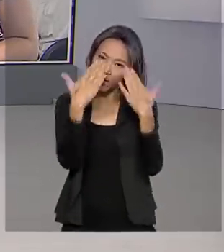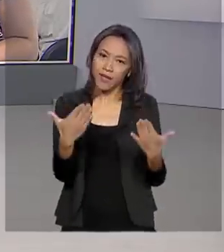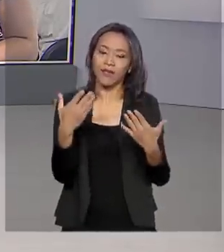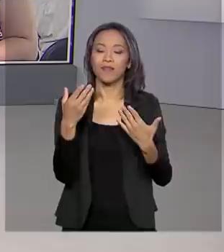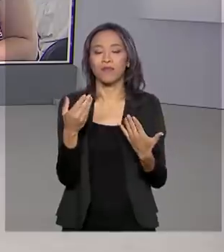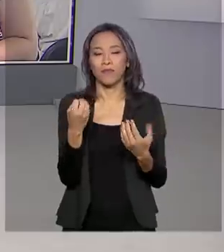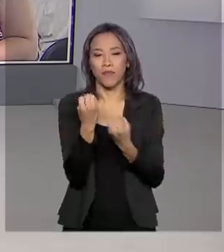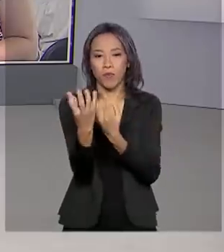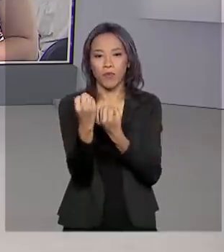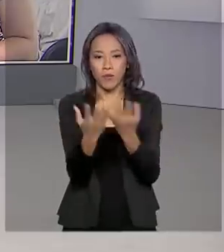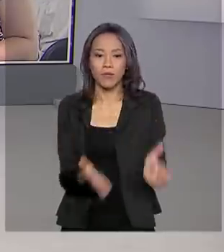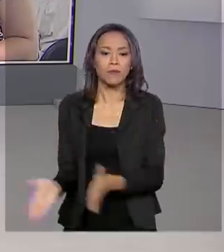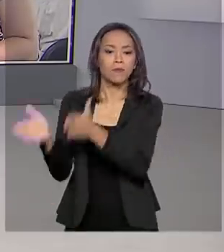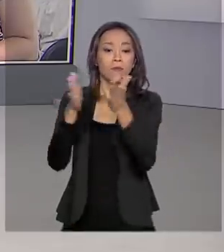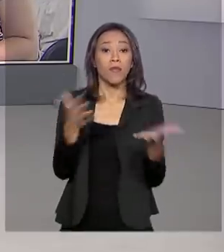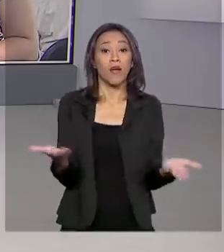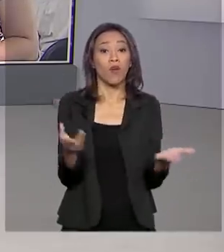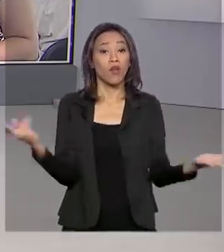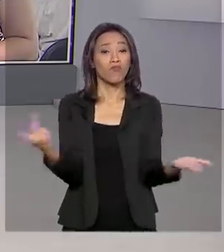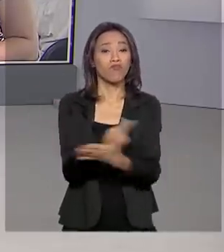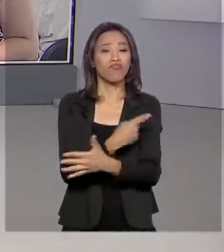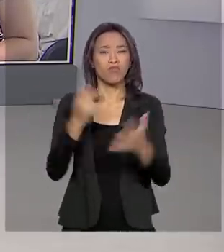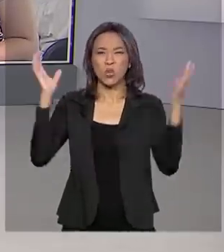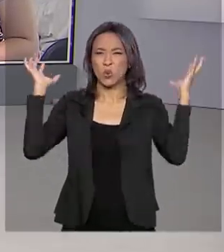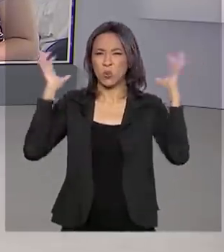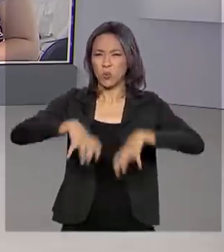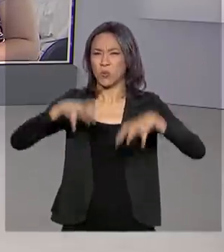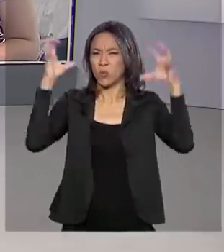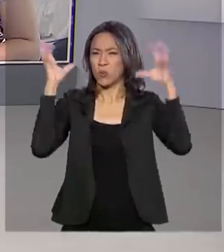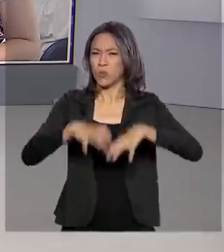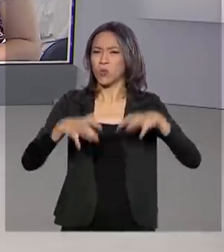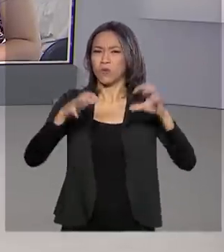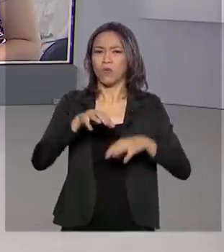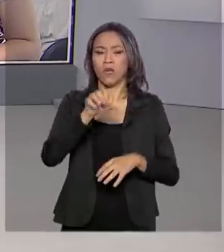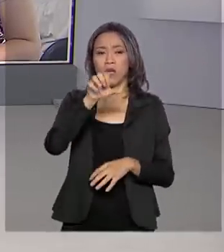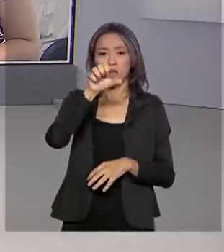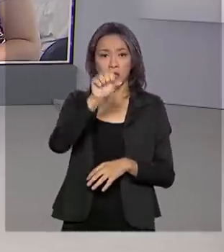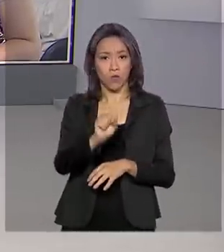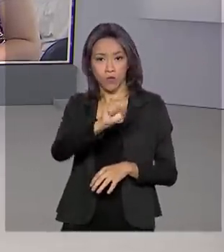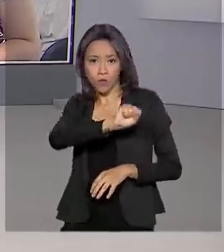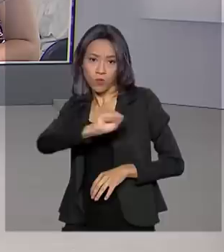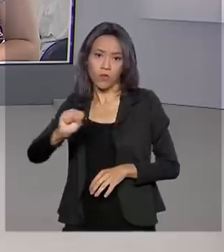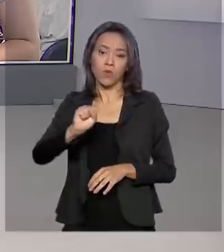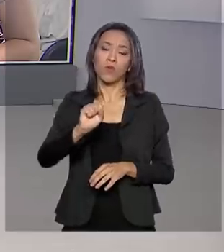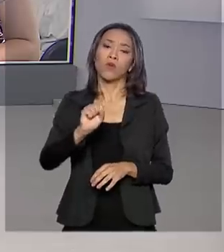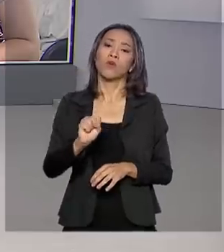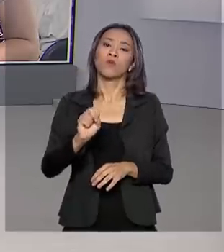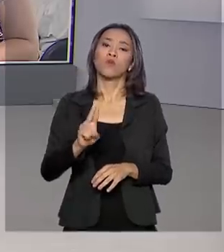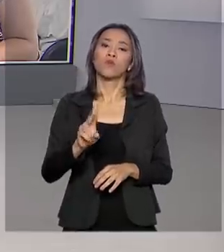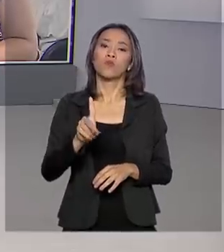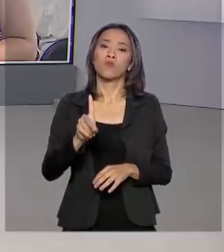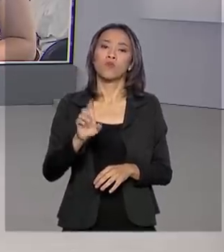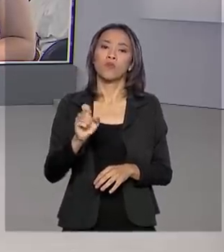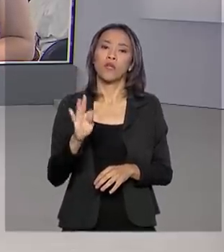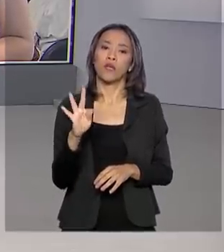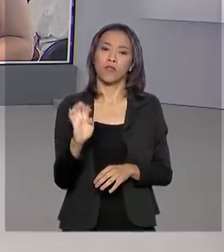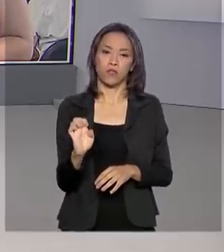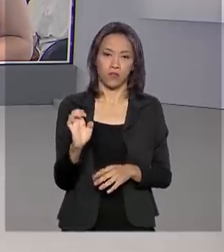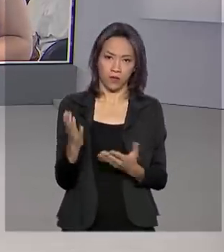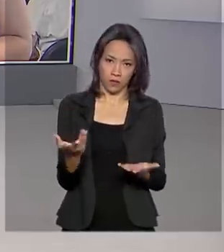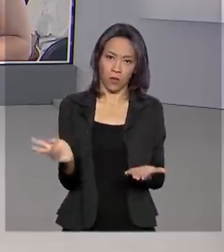E o nosso assunto agora são os temporais na região sudeste do país. Vamos falar com a Alessandra Lago. Ela tem os detalhes para a gente. Alessandra, bom dia.